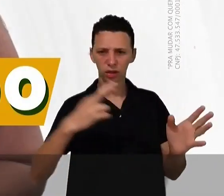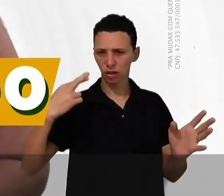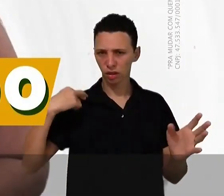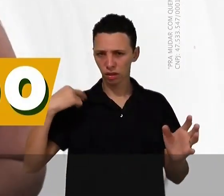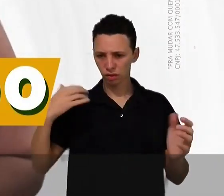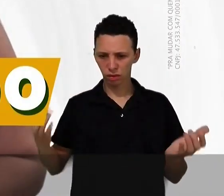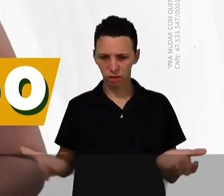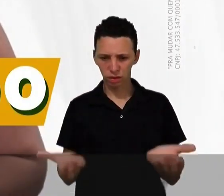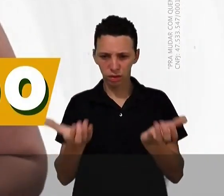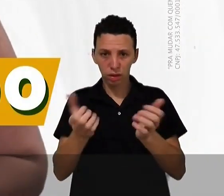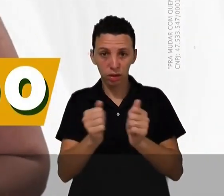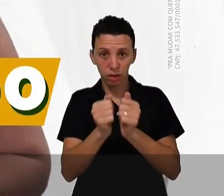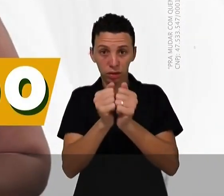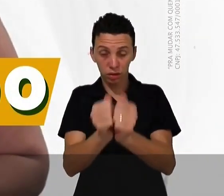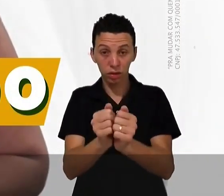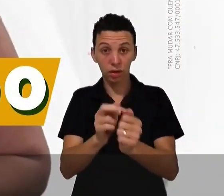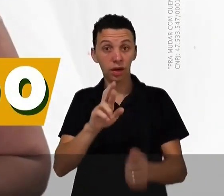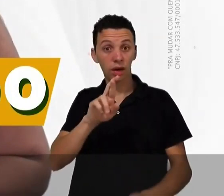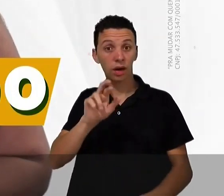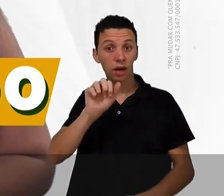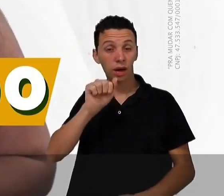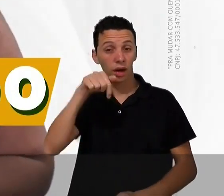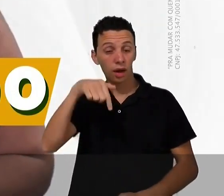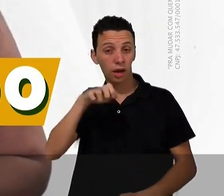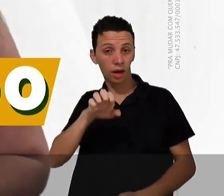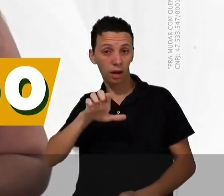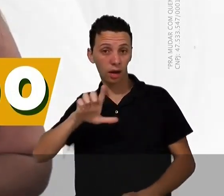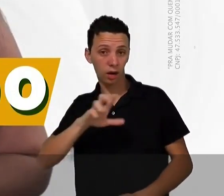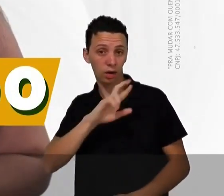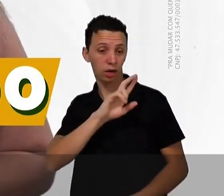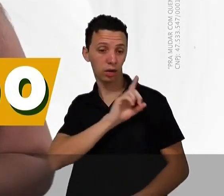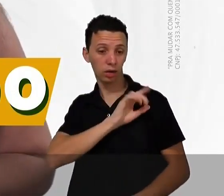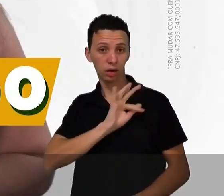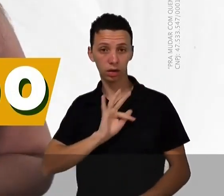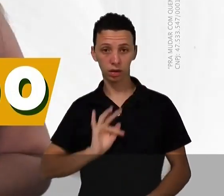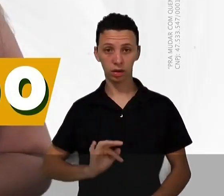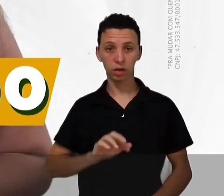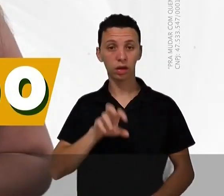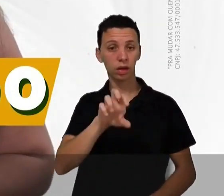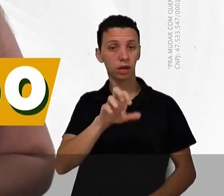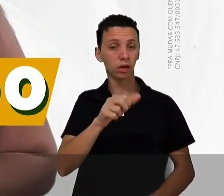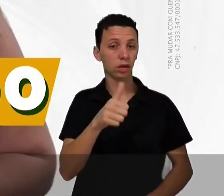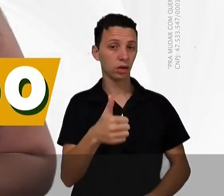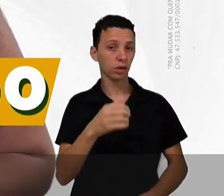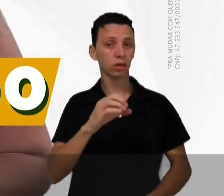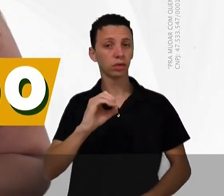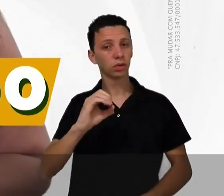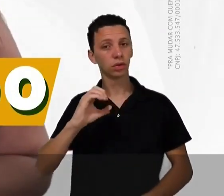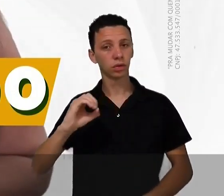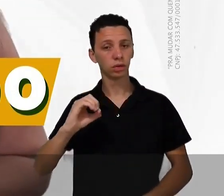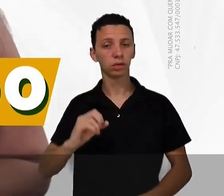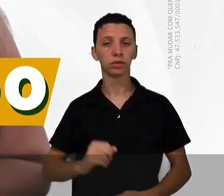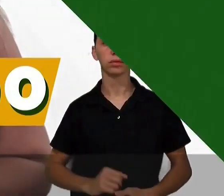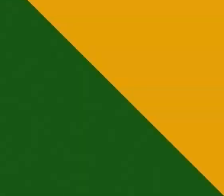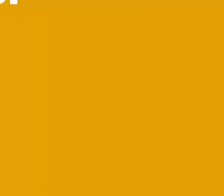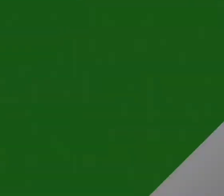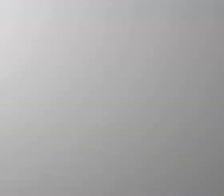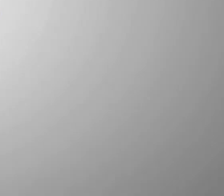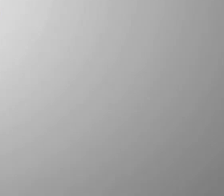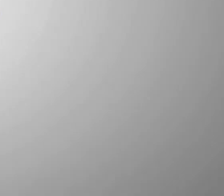Liberdade e responsabilidade caminham juntos. Eu sou Raquel Gomes, para Deputada Federal, 5100.